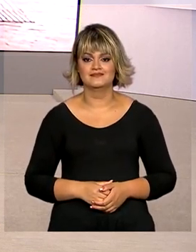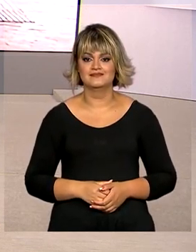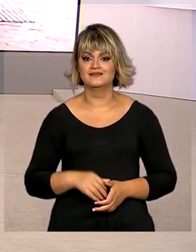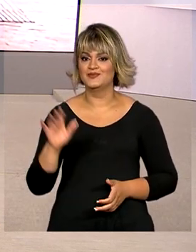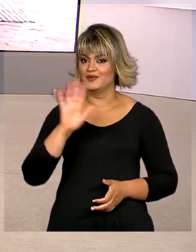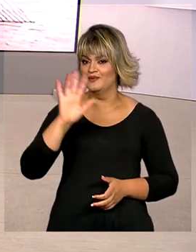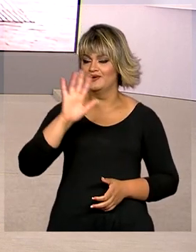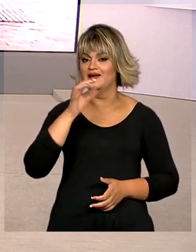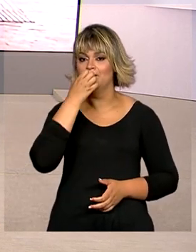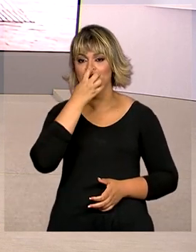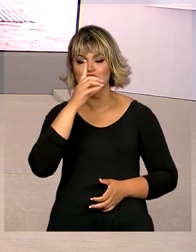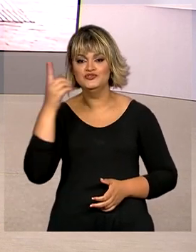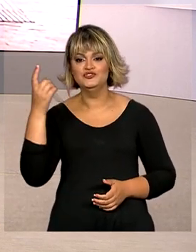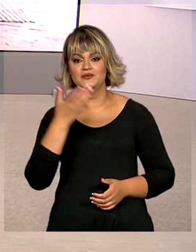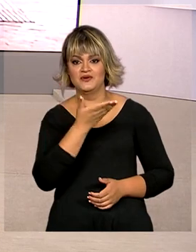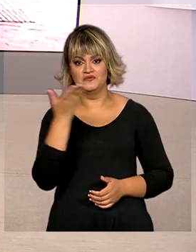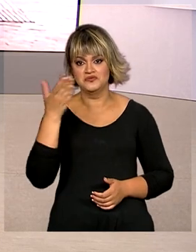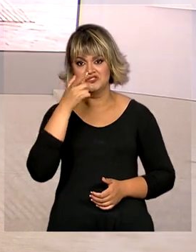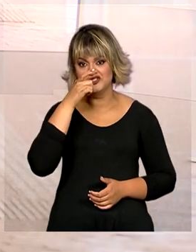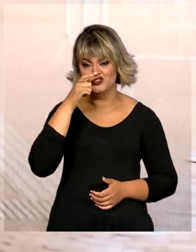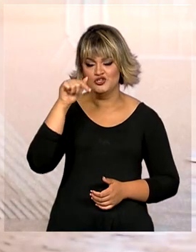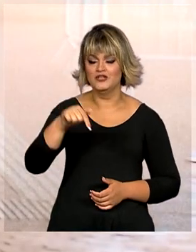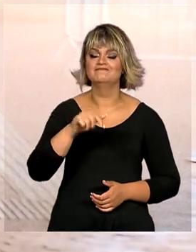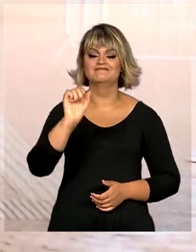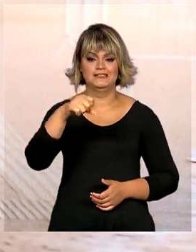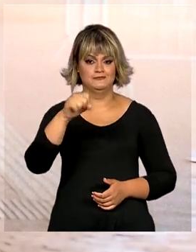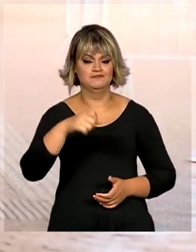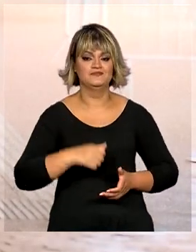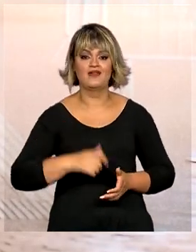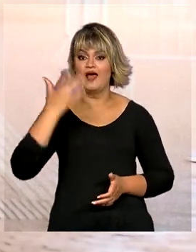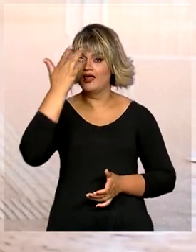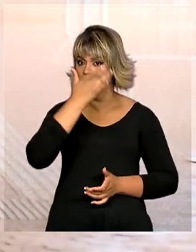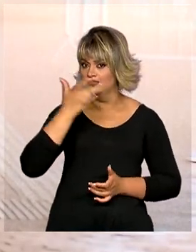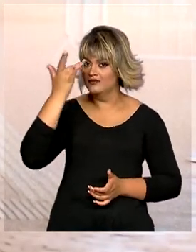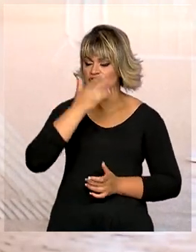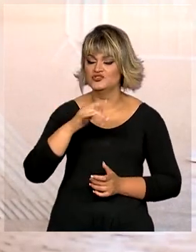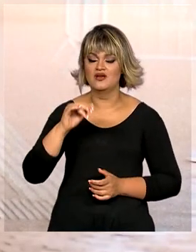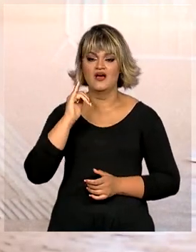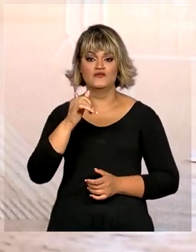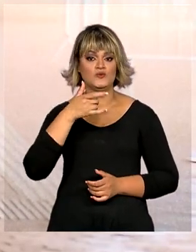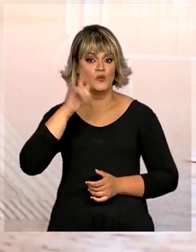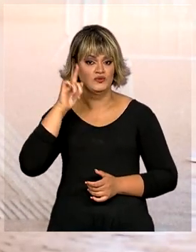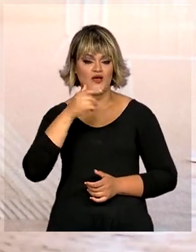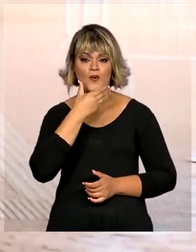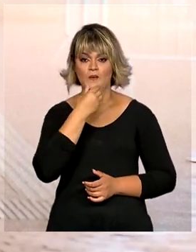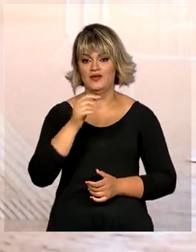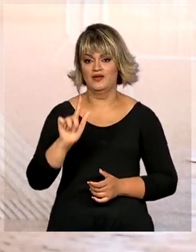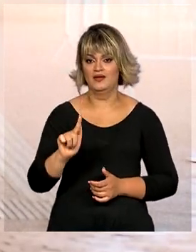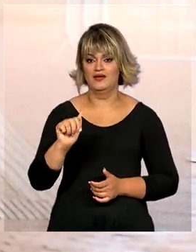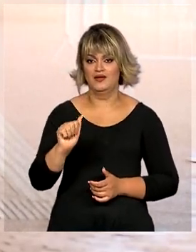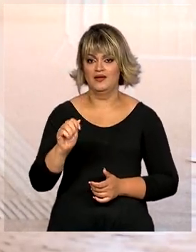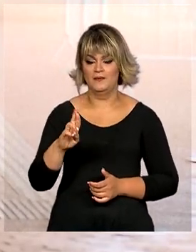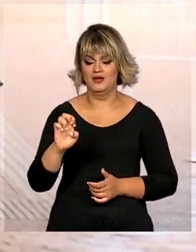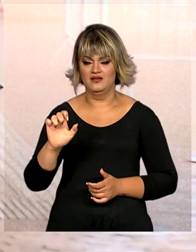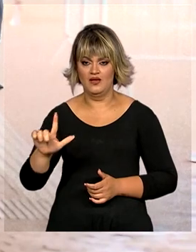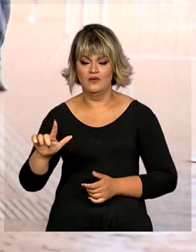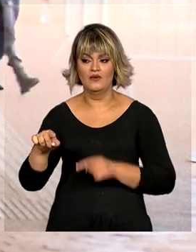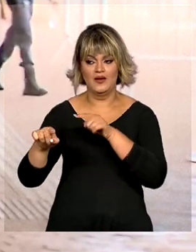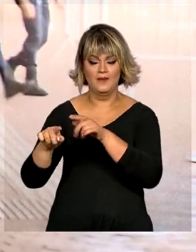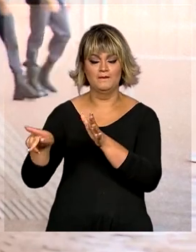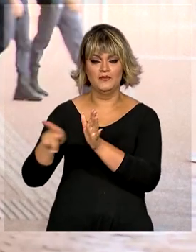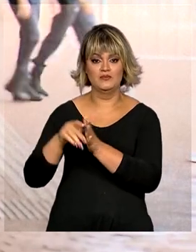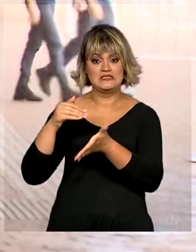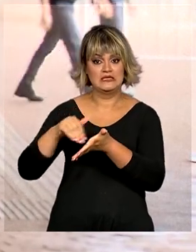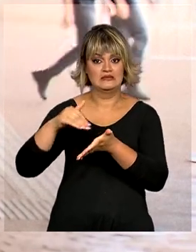Olá, Mara. Bom dia para você e bom dia a todos. É isso mesmo. Haddad anunciou ontem que Gabriel Galípolo será o secretário